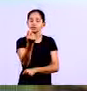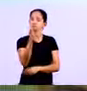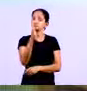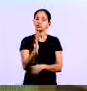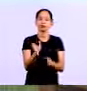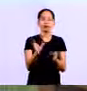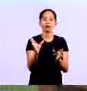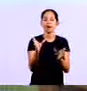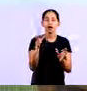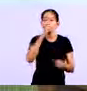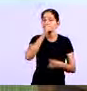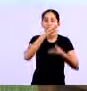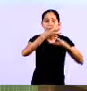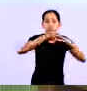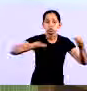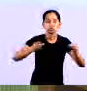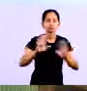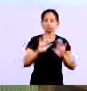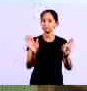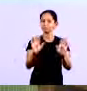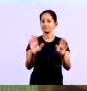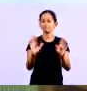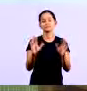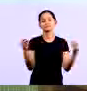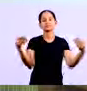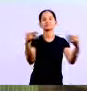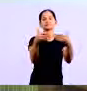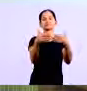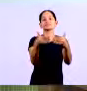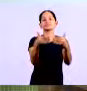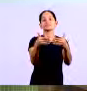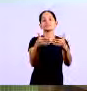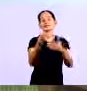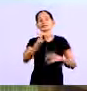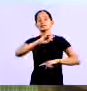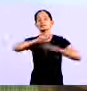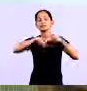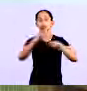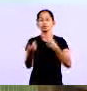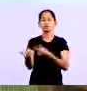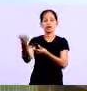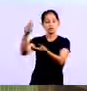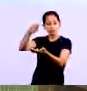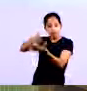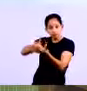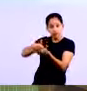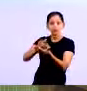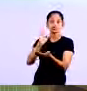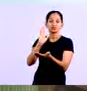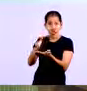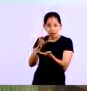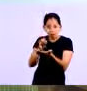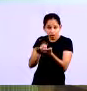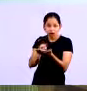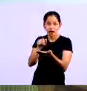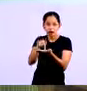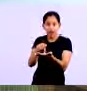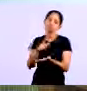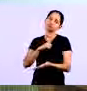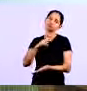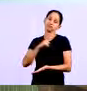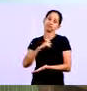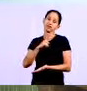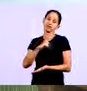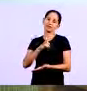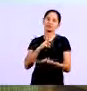ilo ali já vai Gerar um contas a pagar A receber E quando você recebe a conta Automaticamente Também já dá baixa Dentro do software Então você não precisa Ter